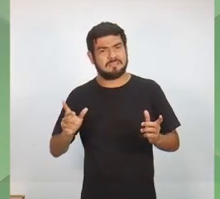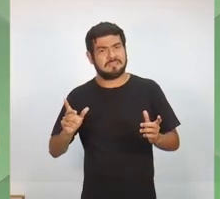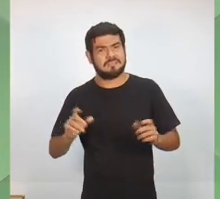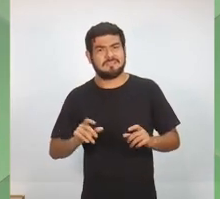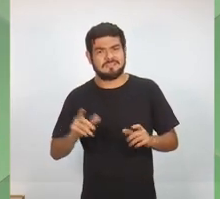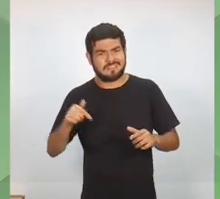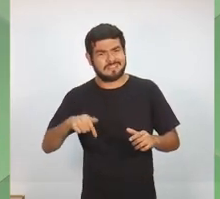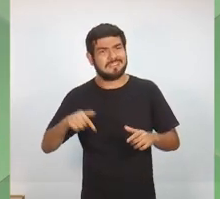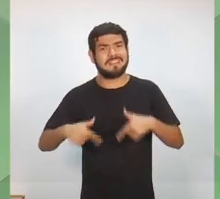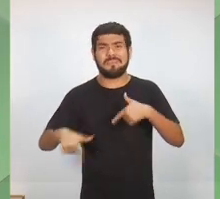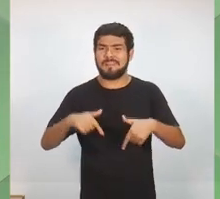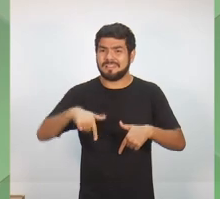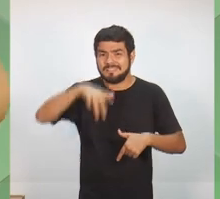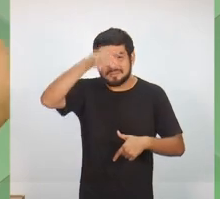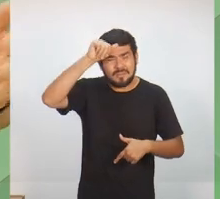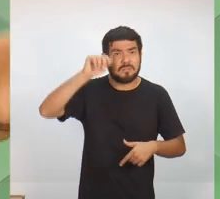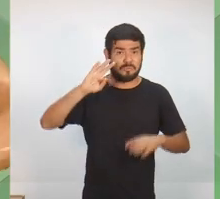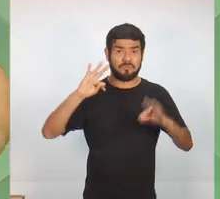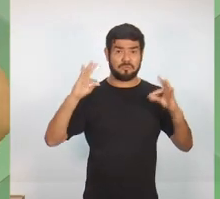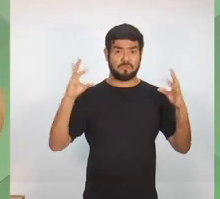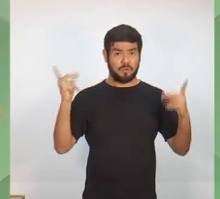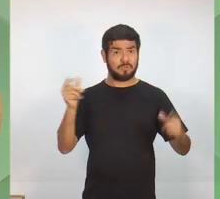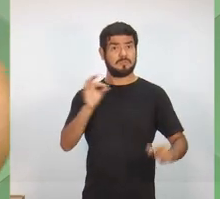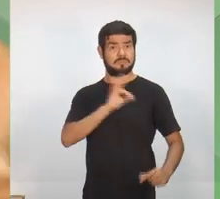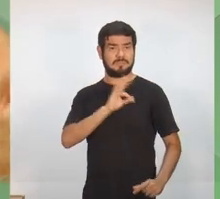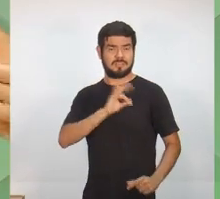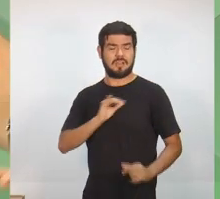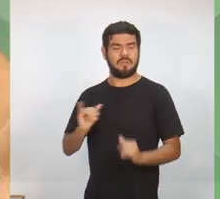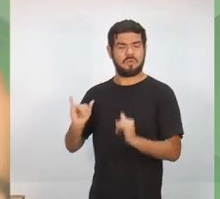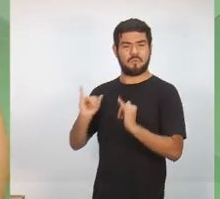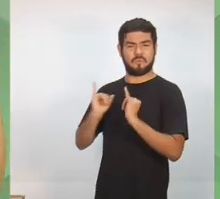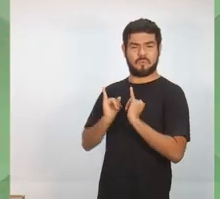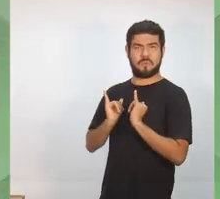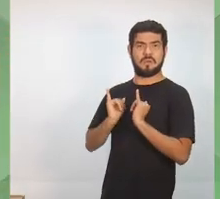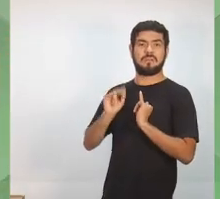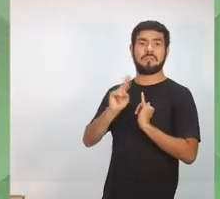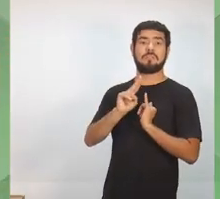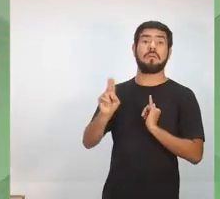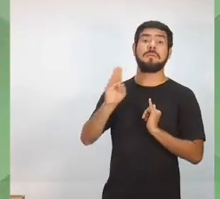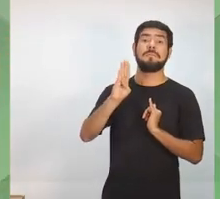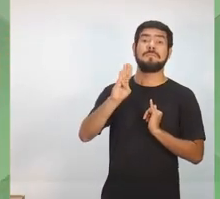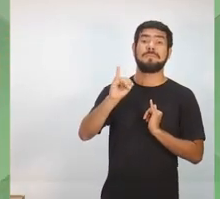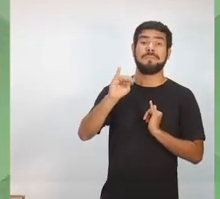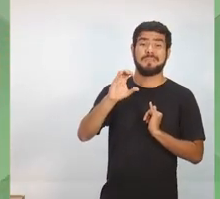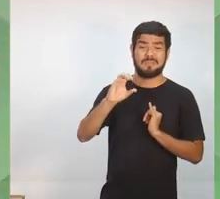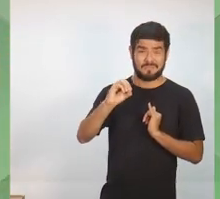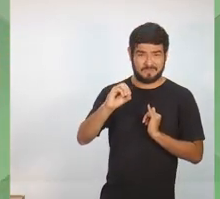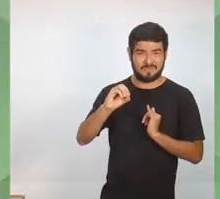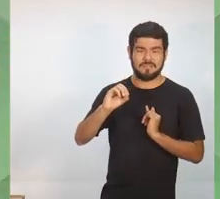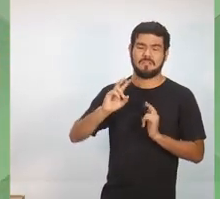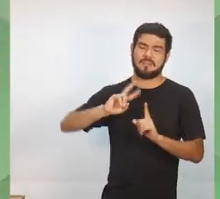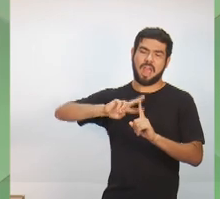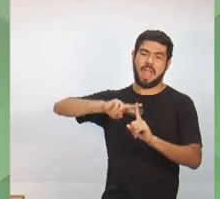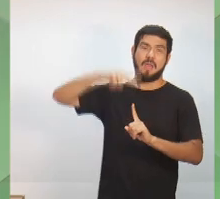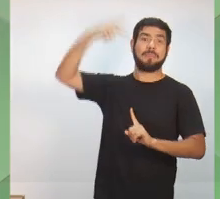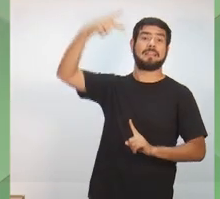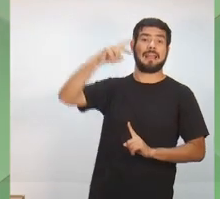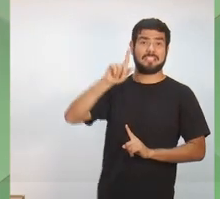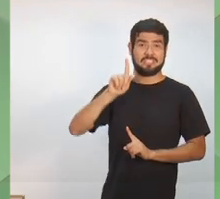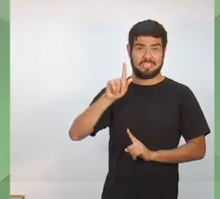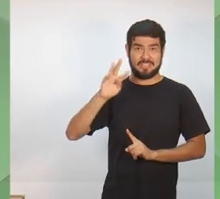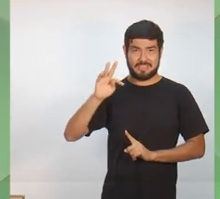de Manaus. Todos os policiais tiram a sua folga, um chamado bico. Nós vamos aumentar a GTE, nós vamos